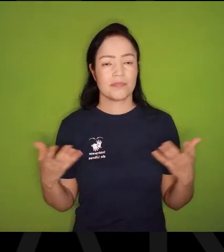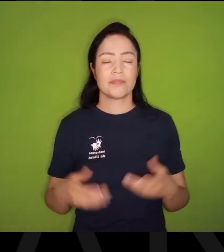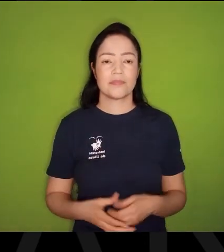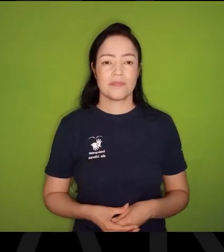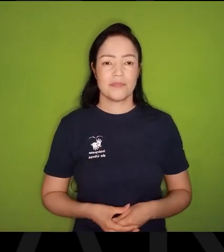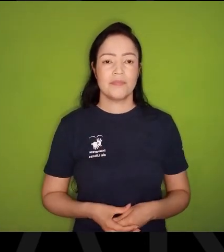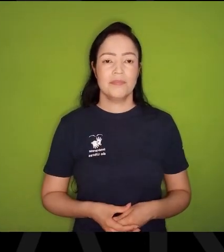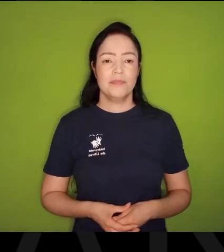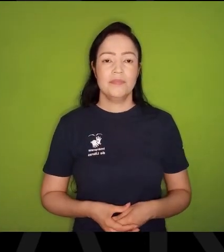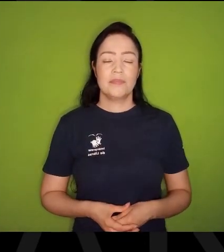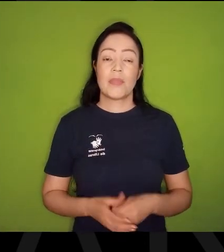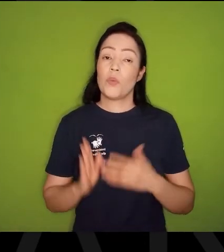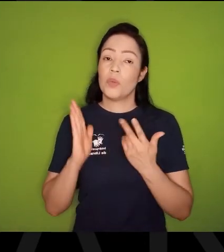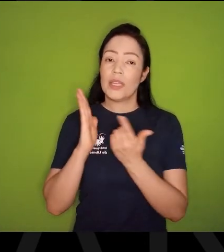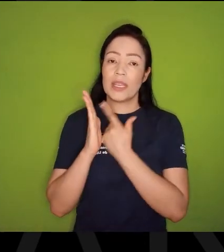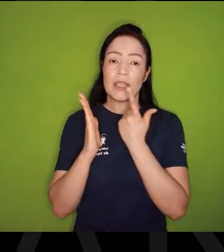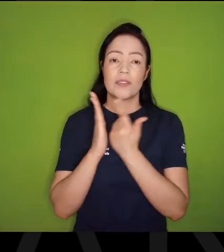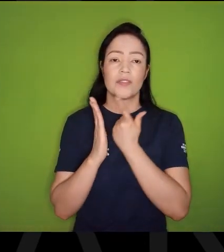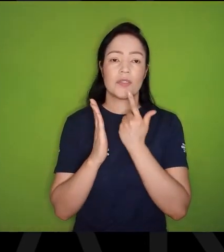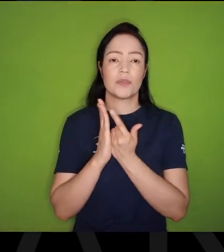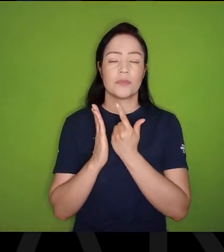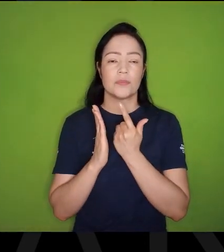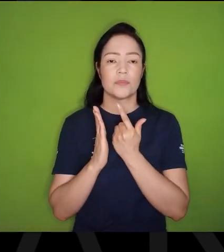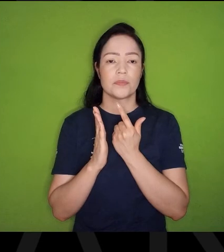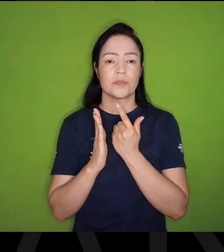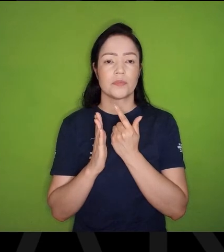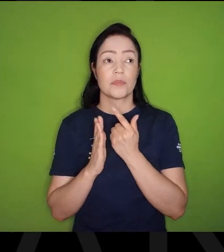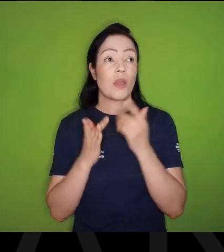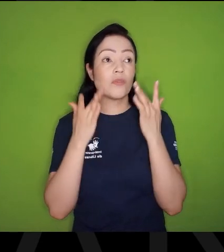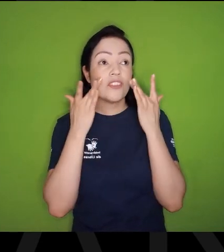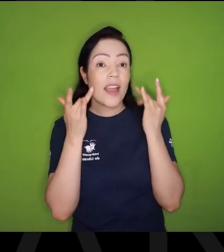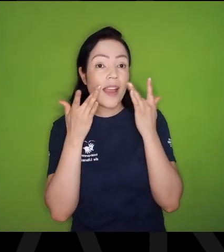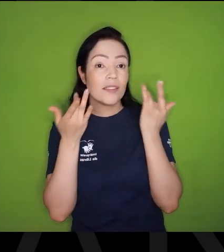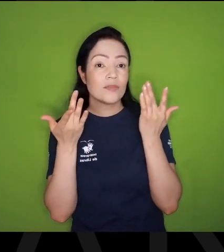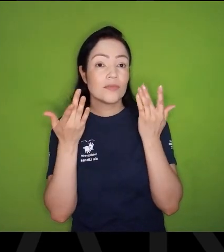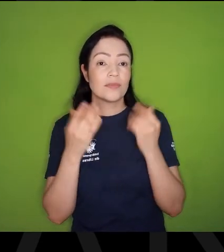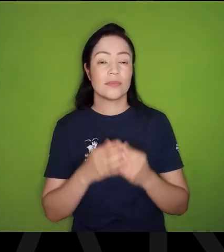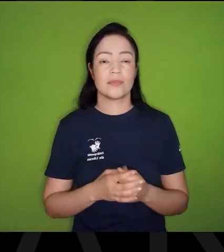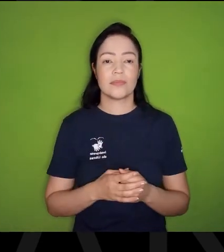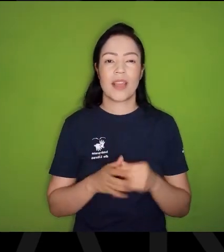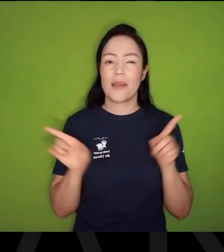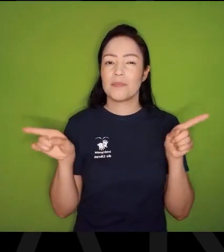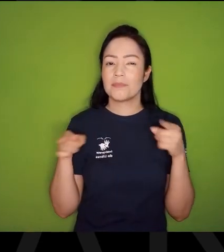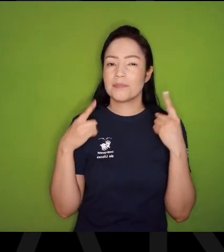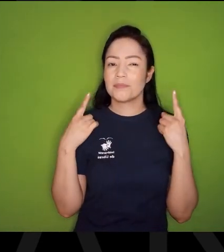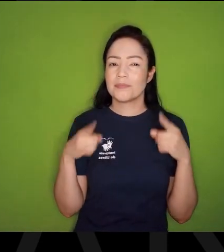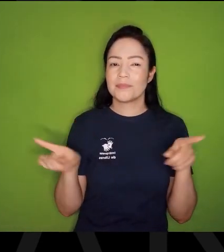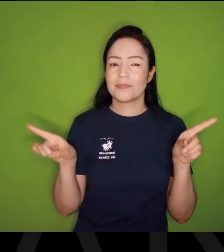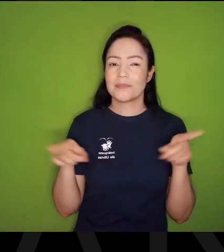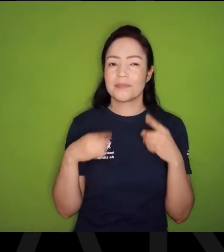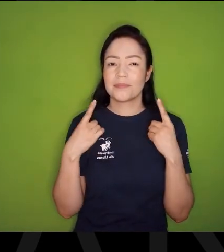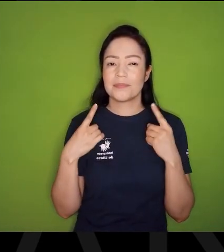Então, um livro, Uma peça de teatro, Uma música,